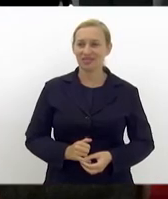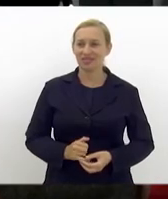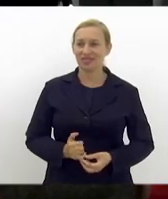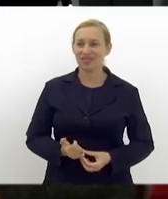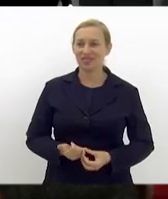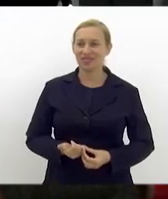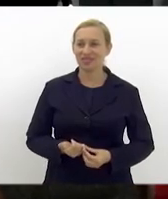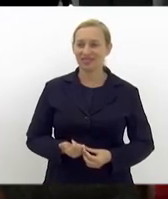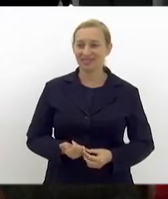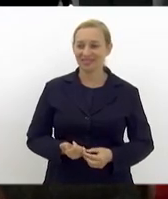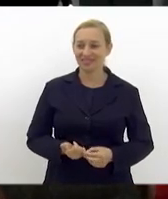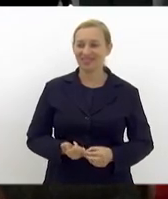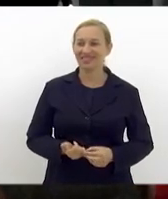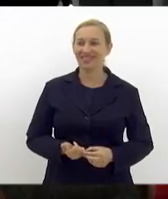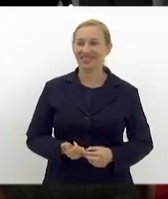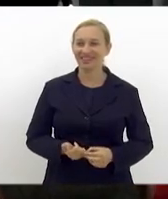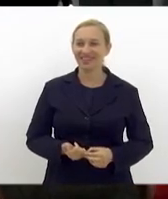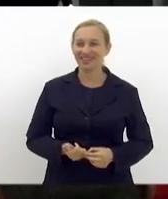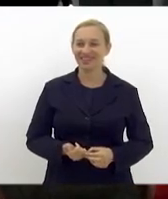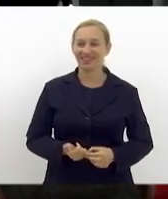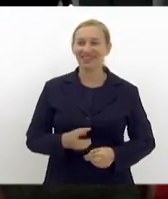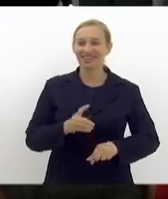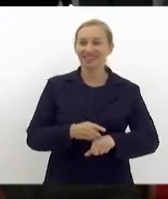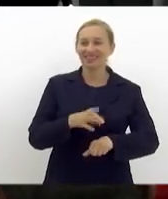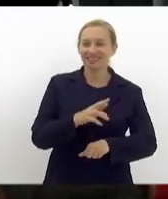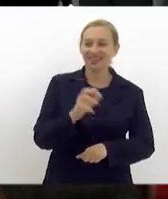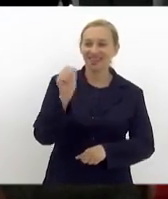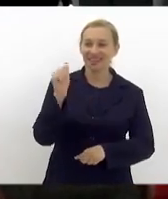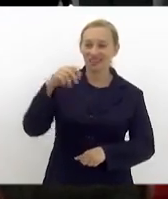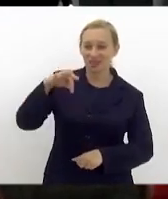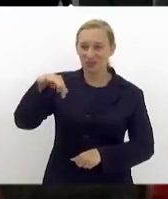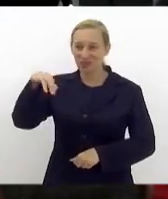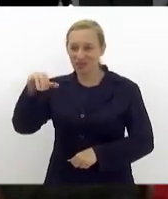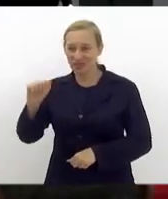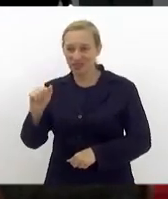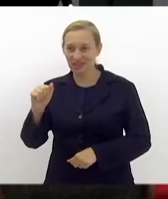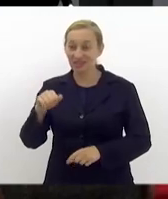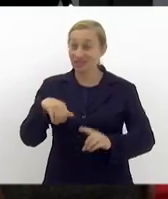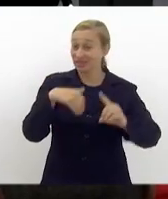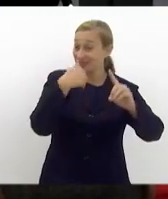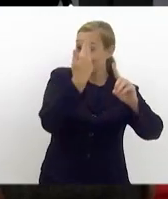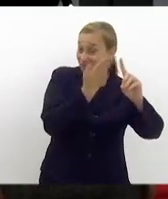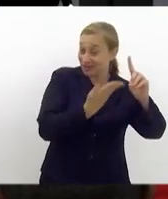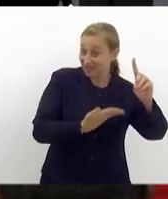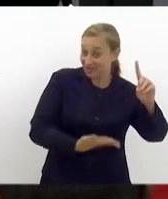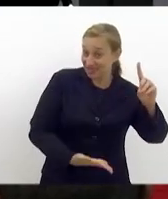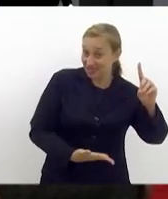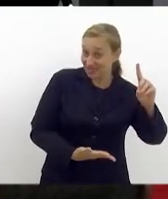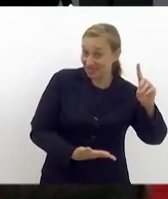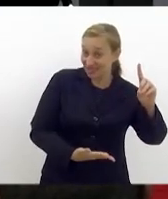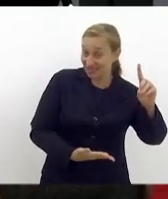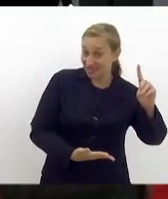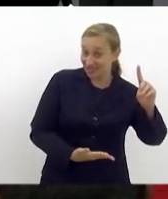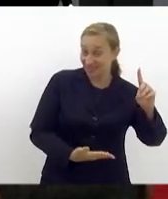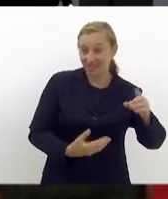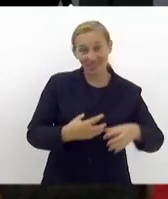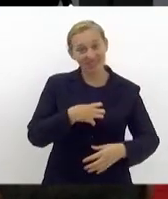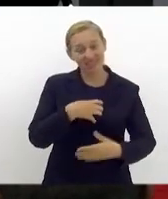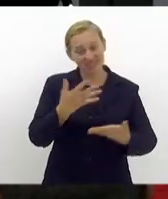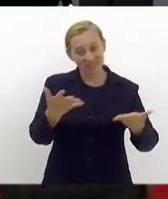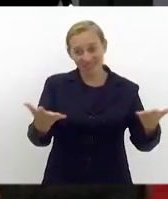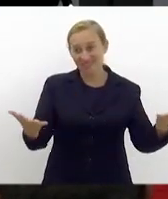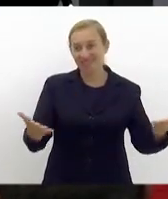A doutora Antônia quer fazer uma homenagem e ela se sinta à vontade.